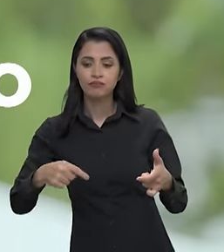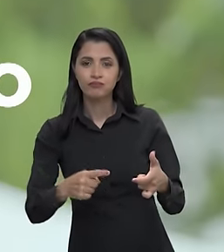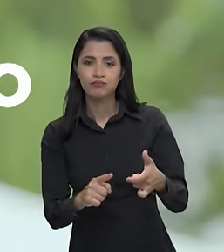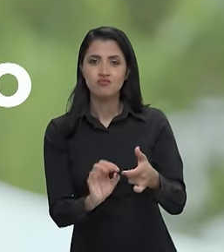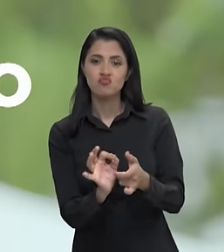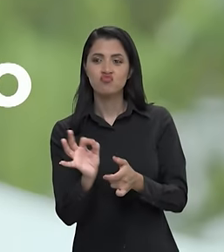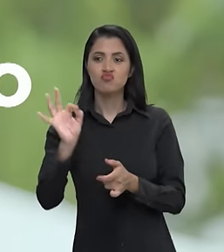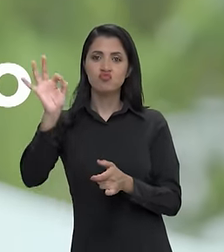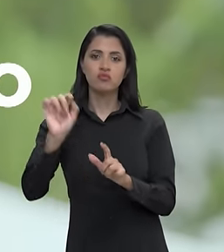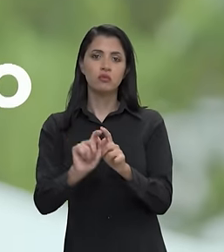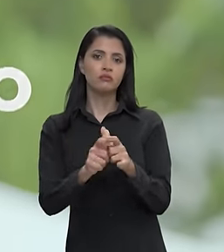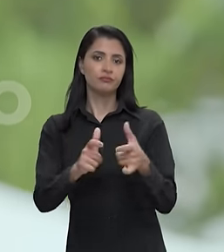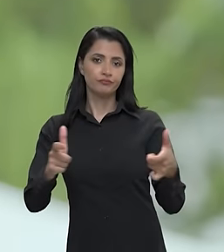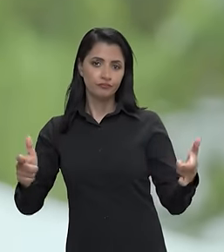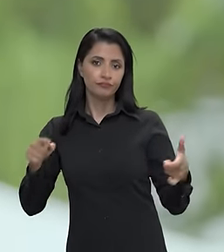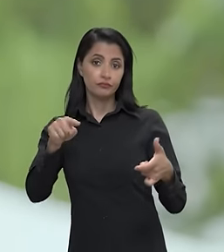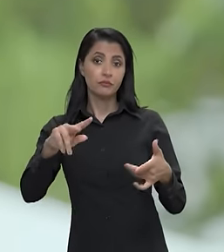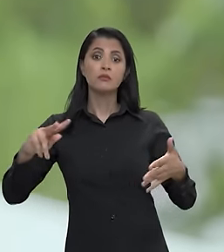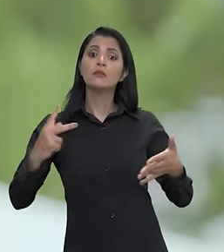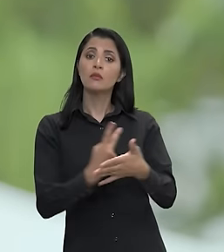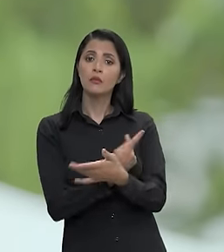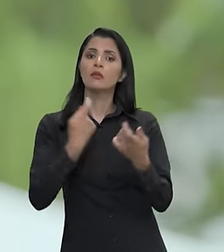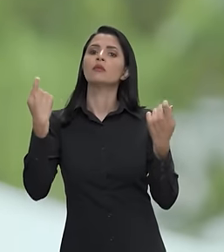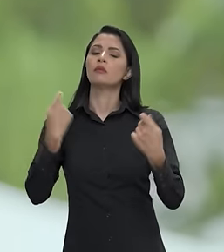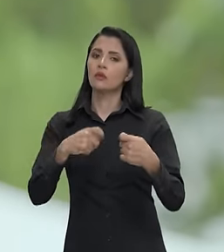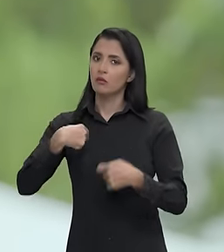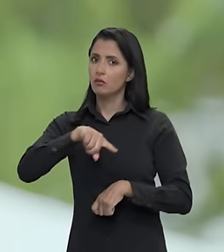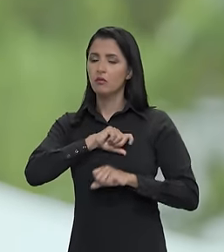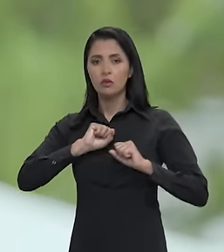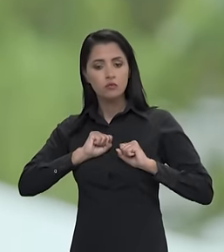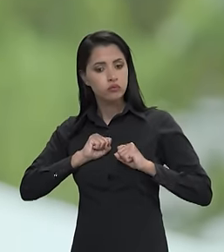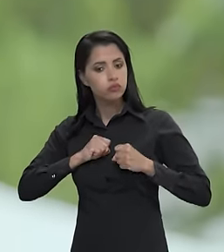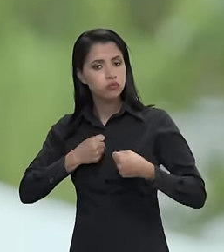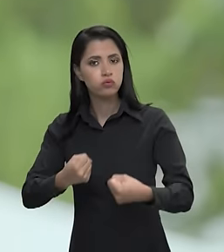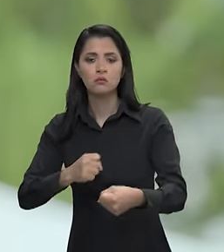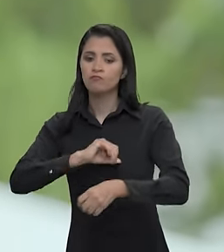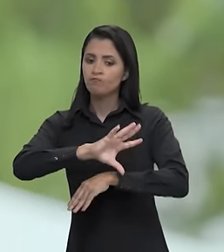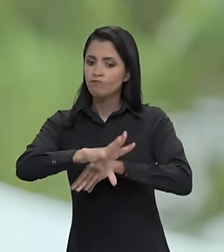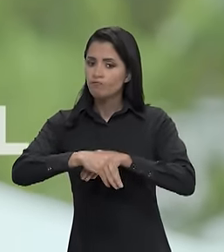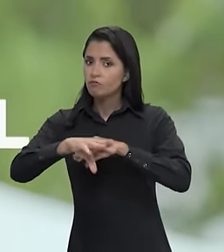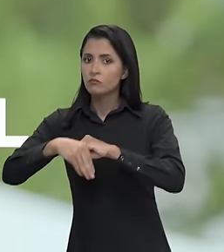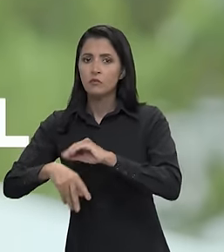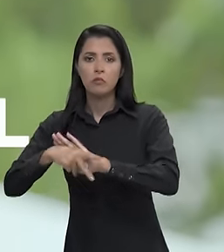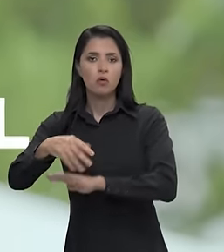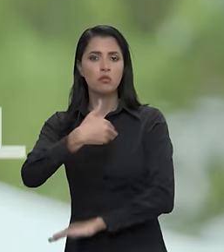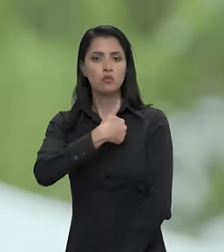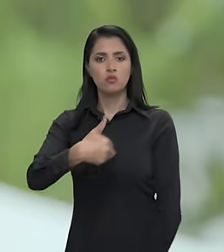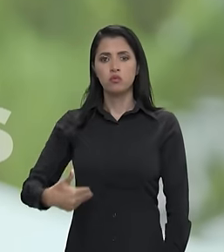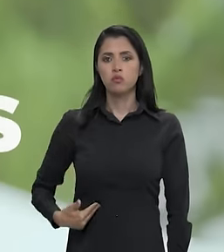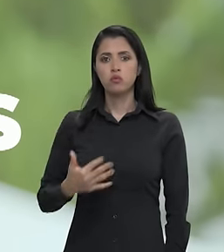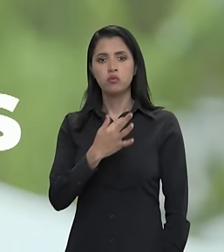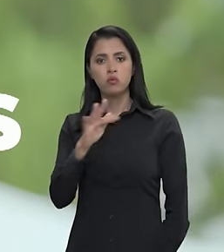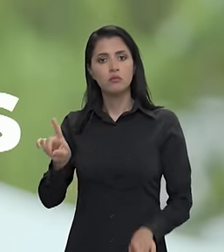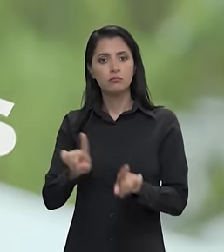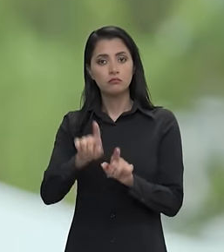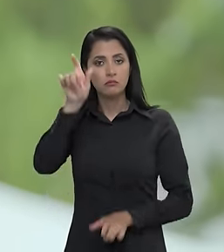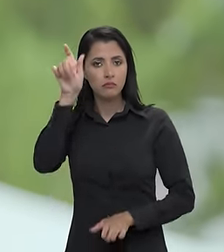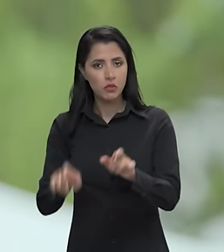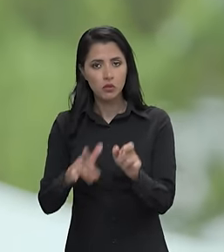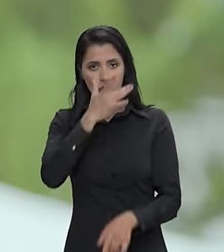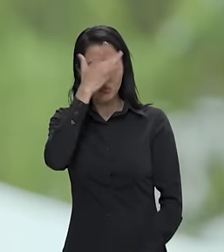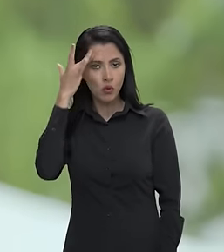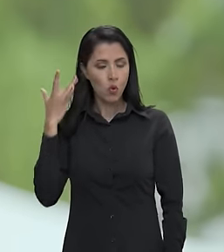focos do mosquito transmissor. Essa situação exige ações adicionais do governo federal, dos